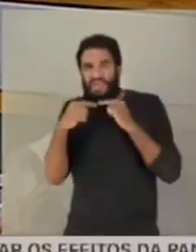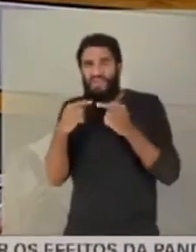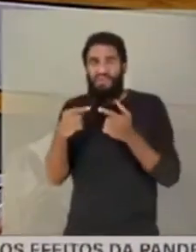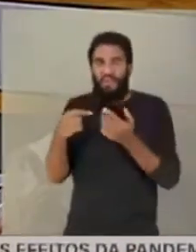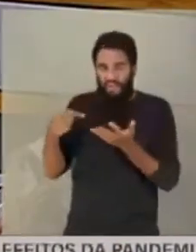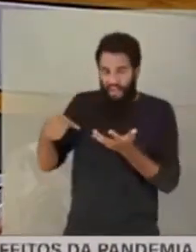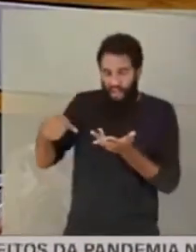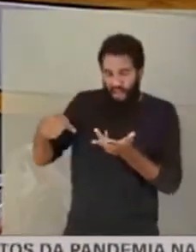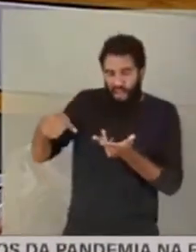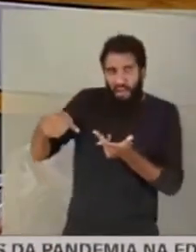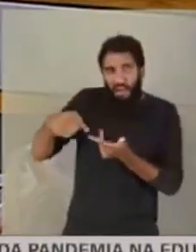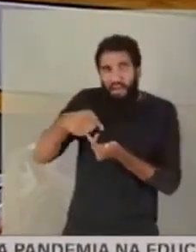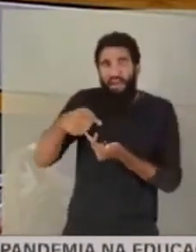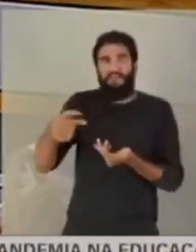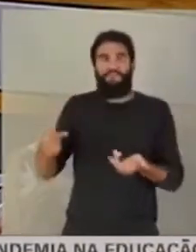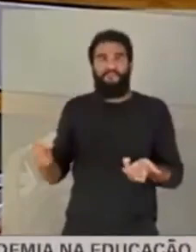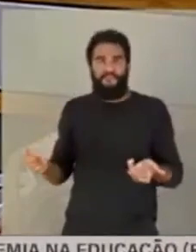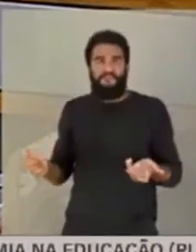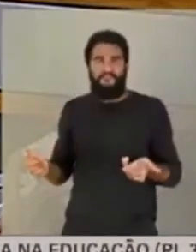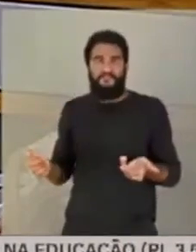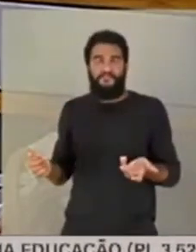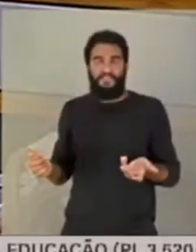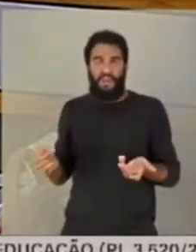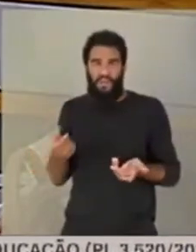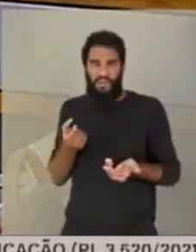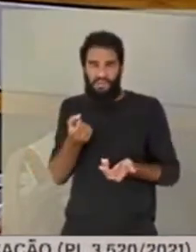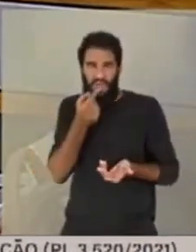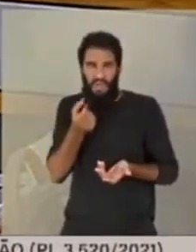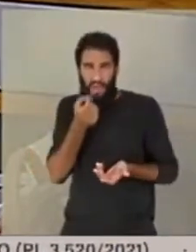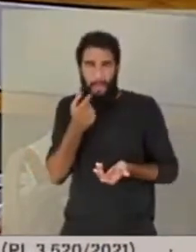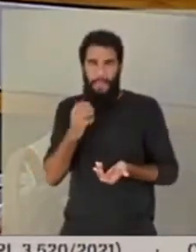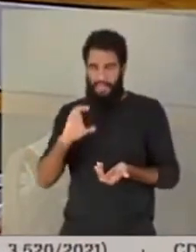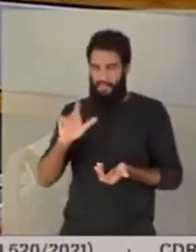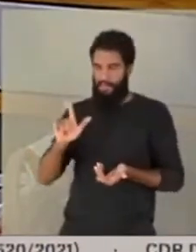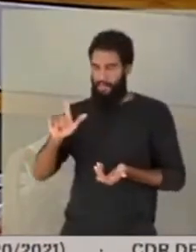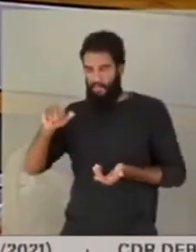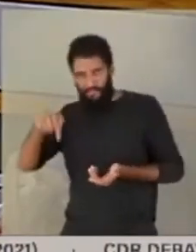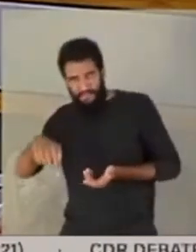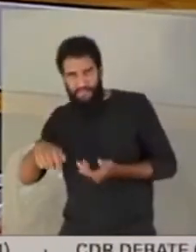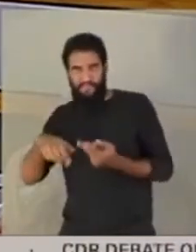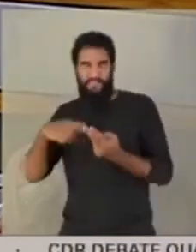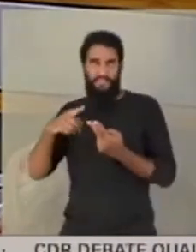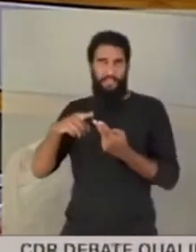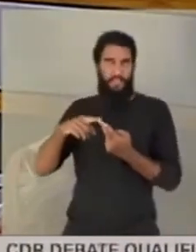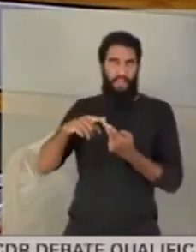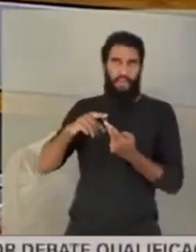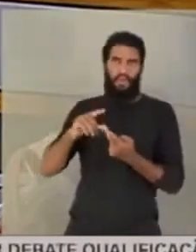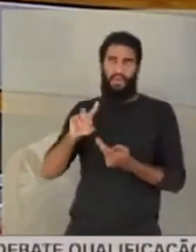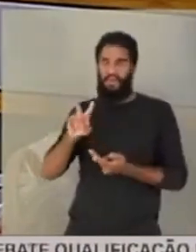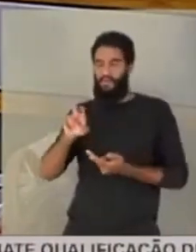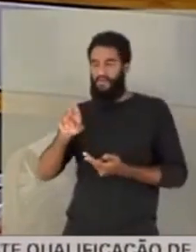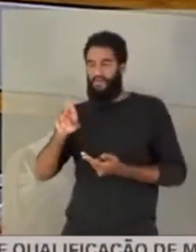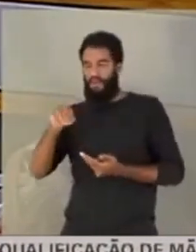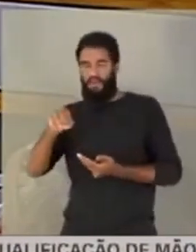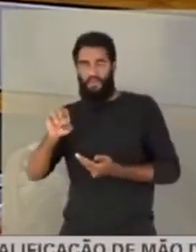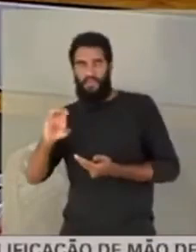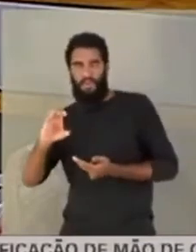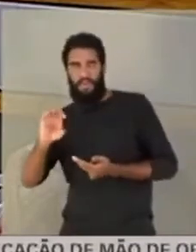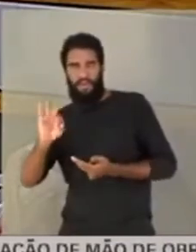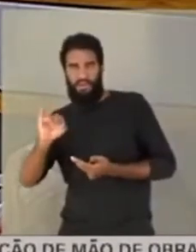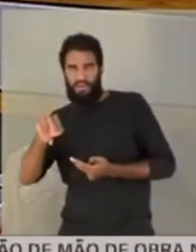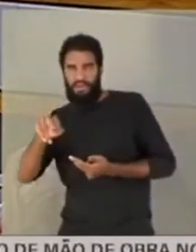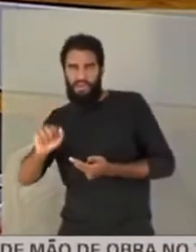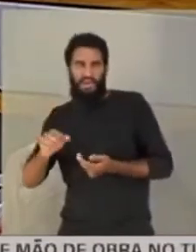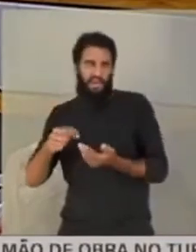esses remédios que não eram eficazes, mas como você vai